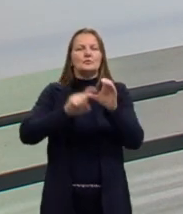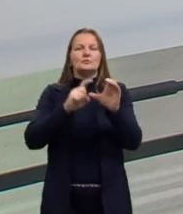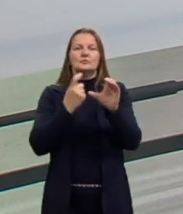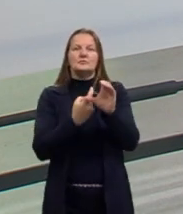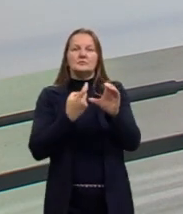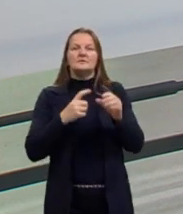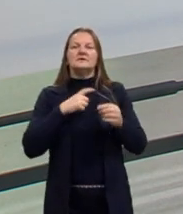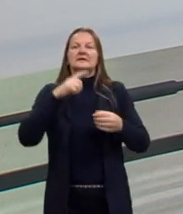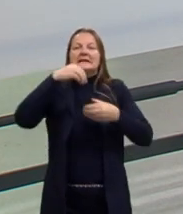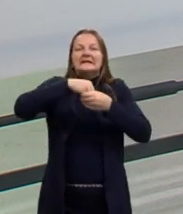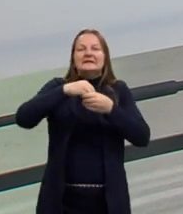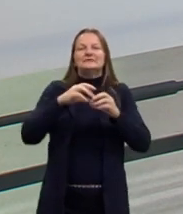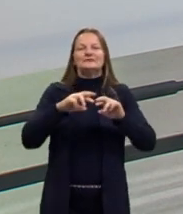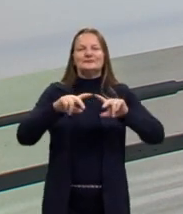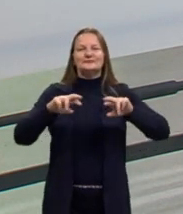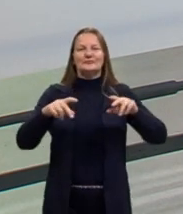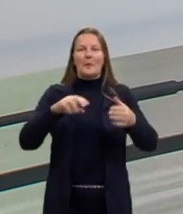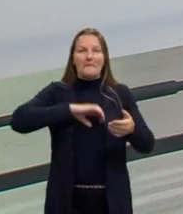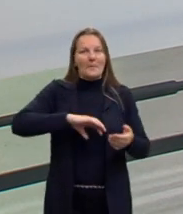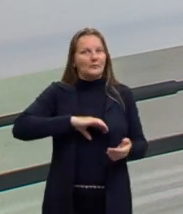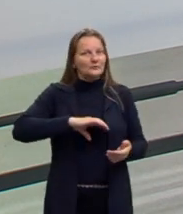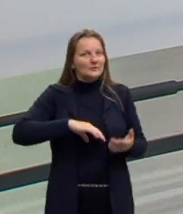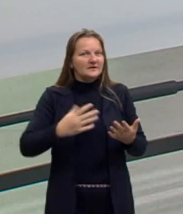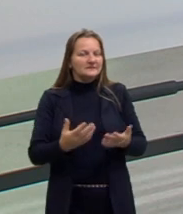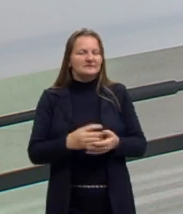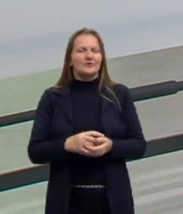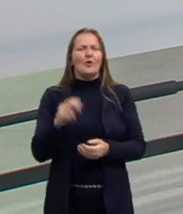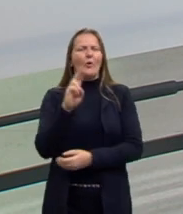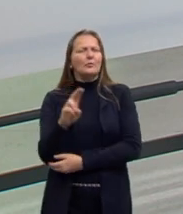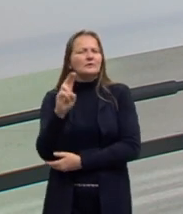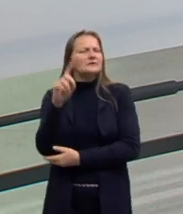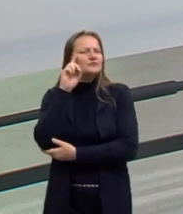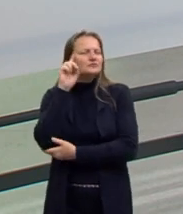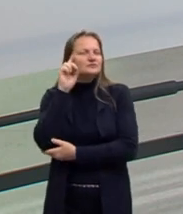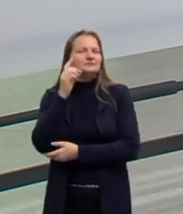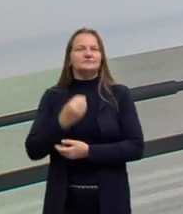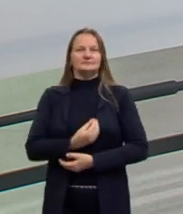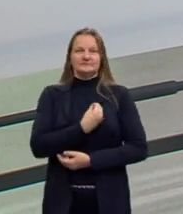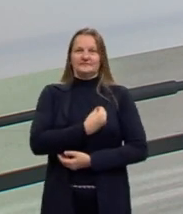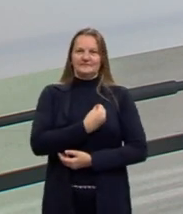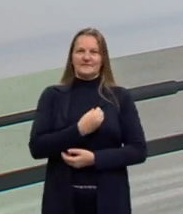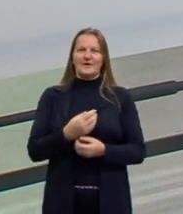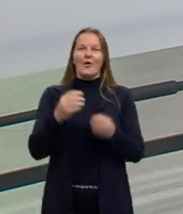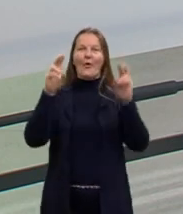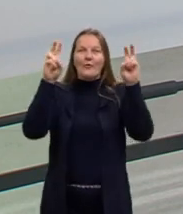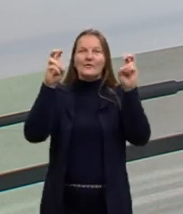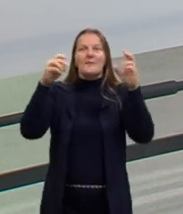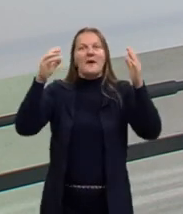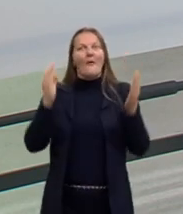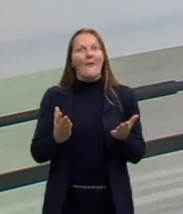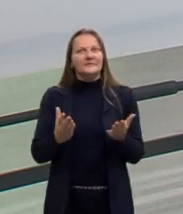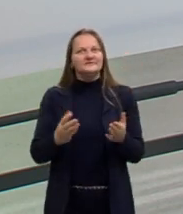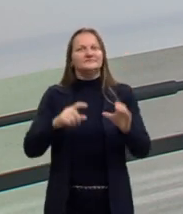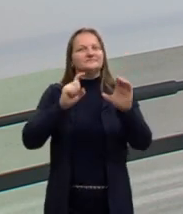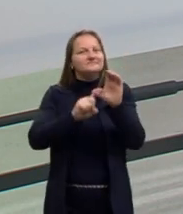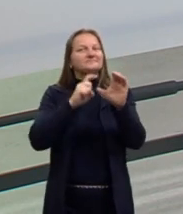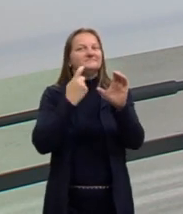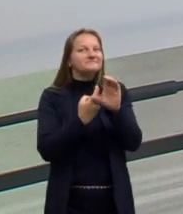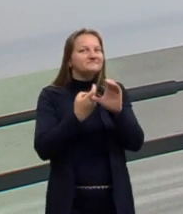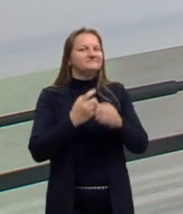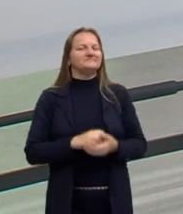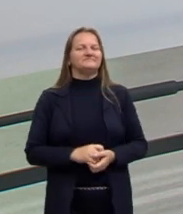expressões e como que a gente usa elas aí no nosso dia a dia? E é sobre isso, então, que a gente fala hoje.